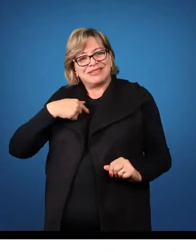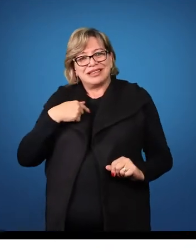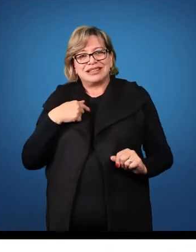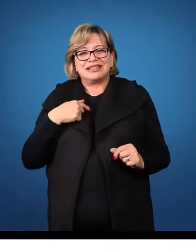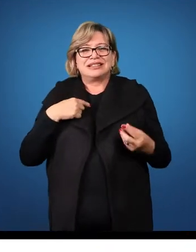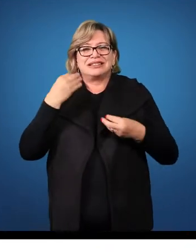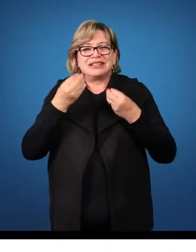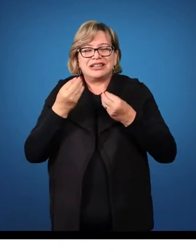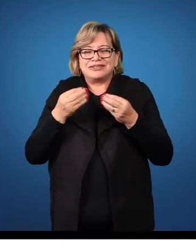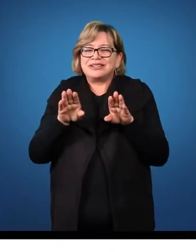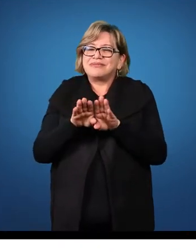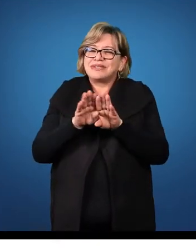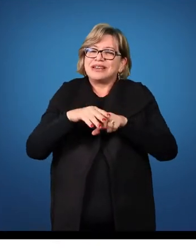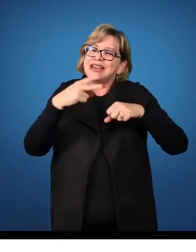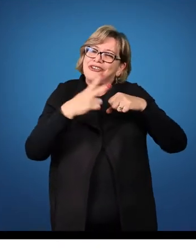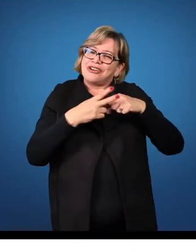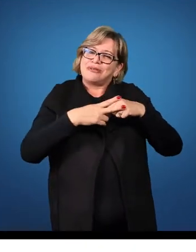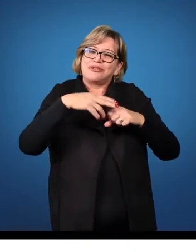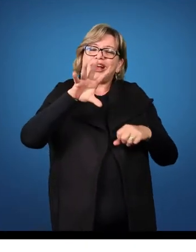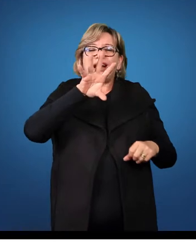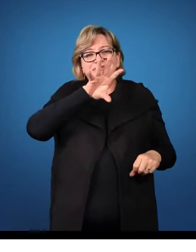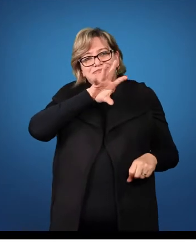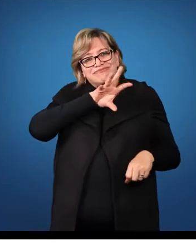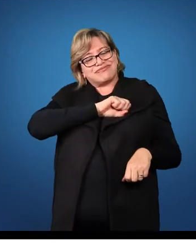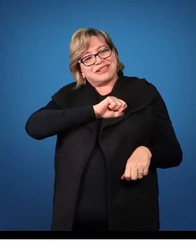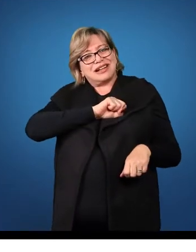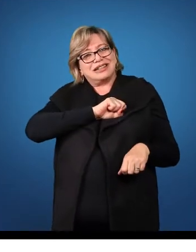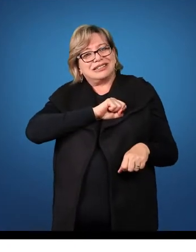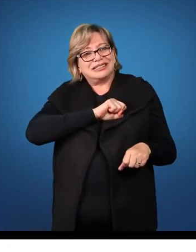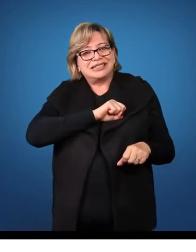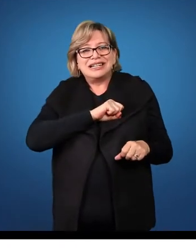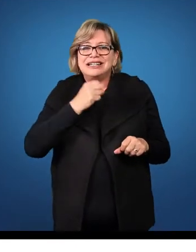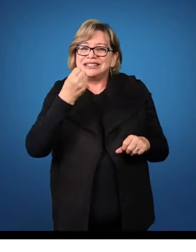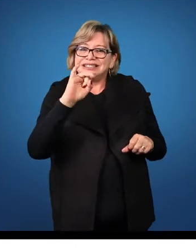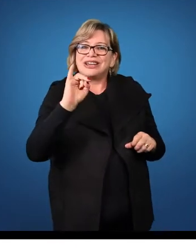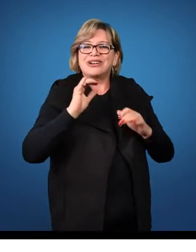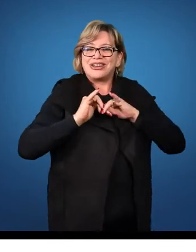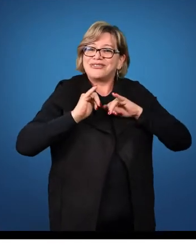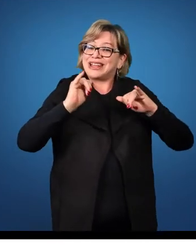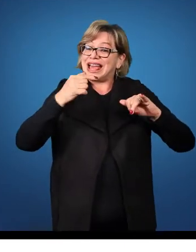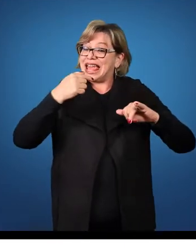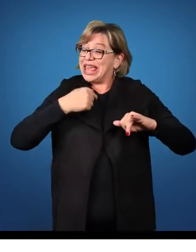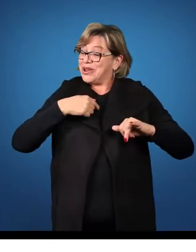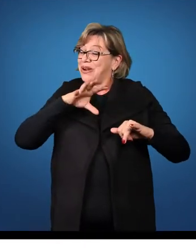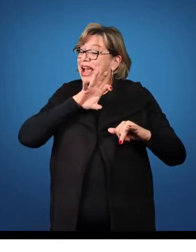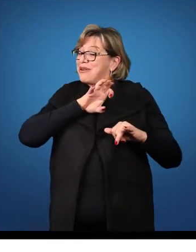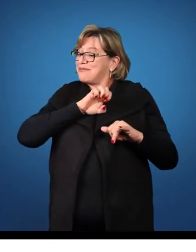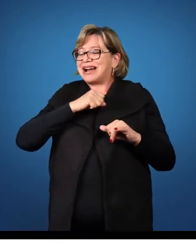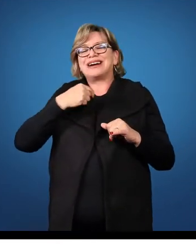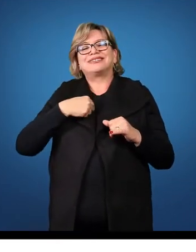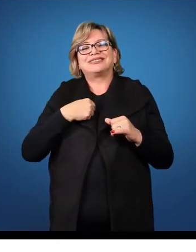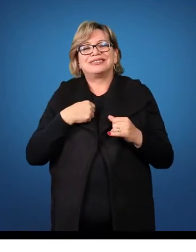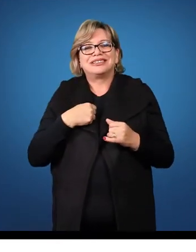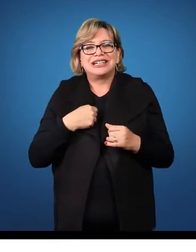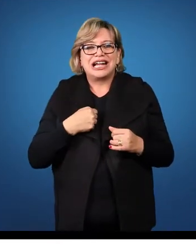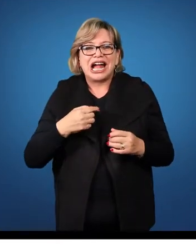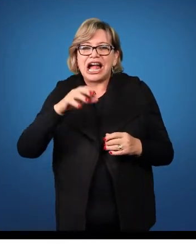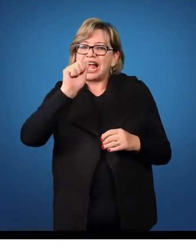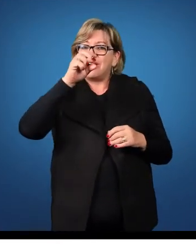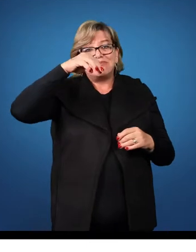amar, que é bem conhecido o nosso, aí o verbo amar, se quero dizer eu sou amado, vou dizer amor.